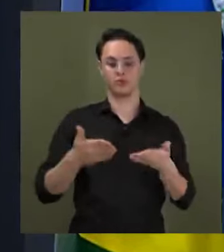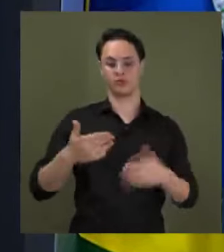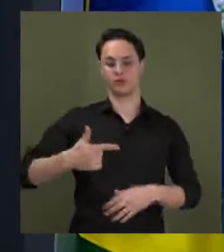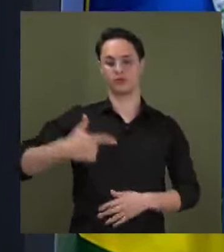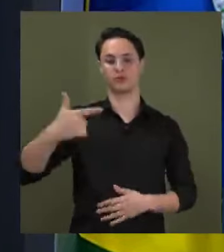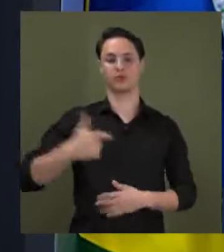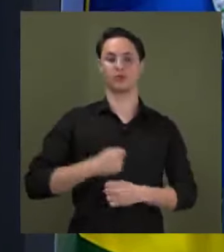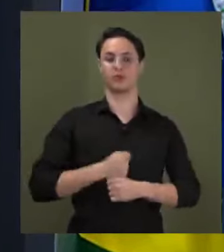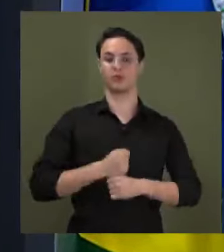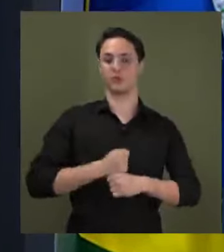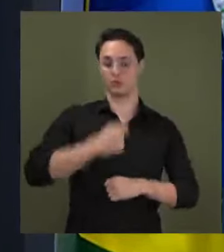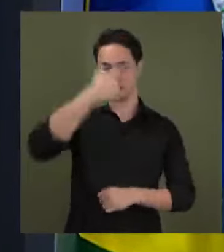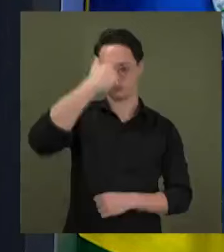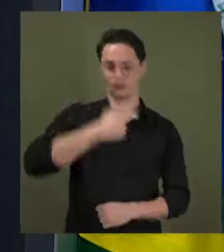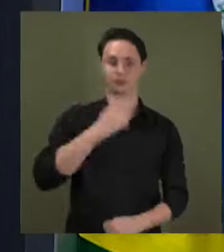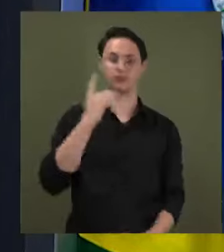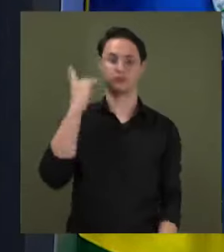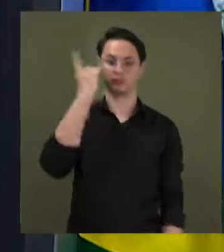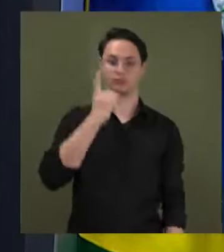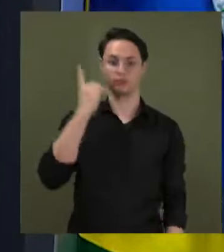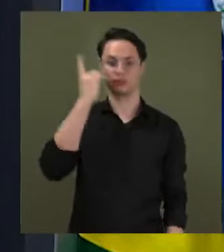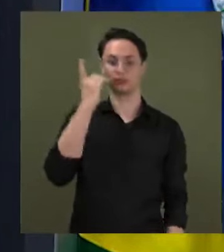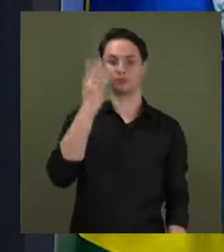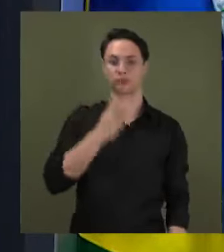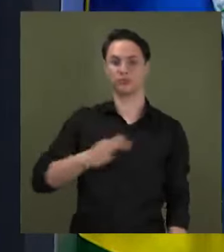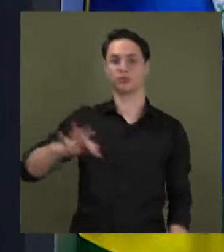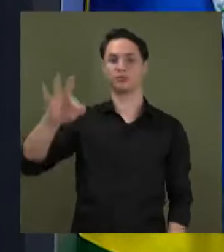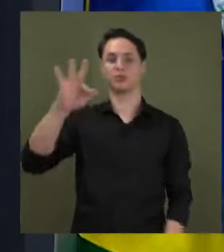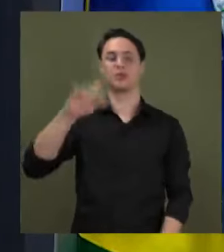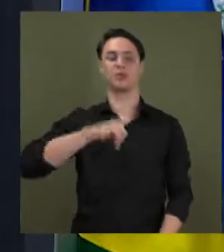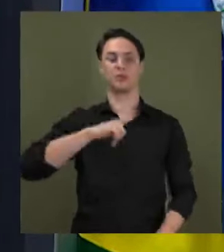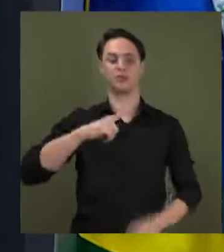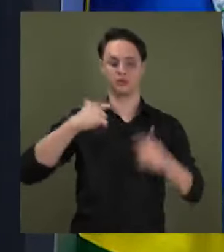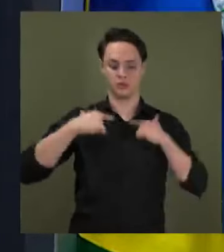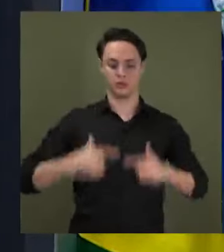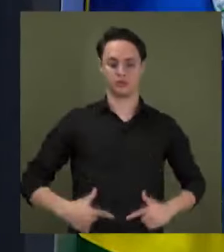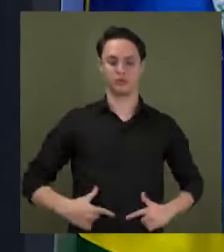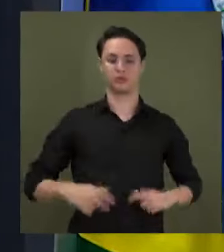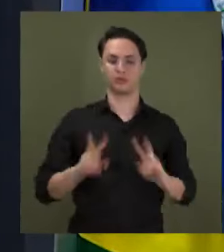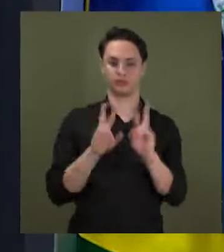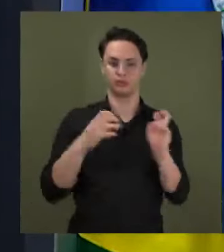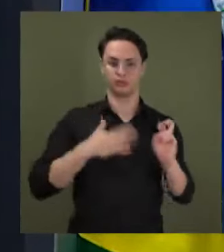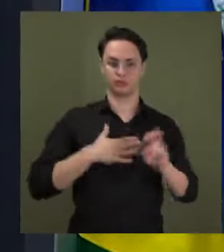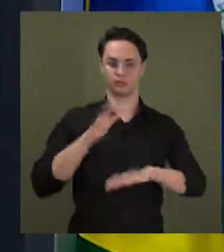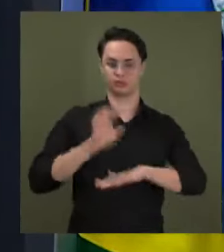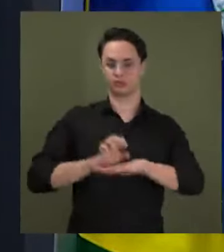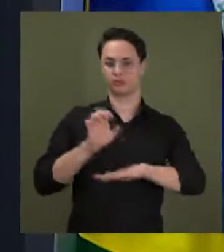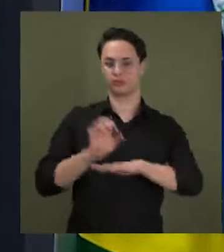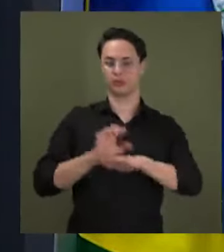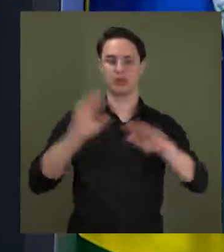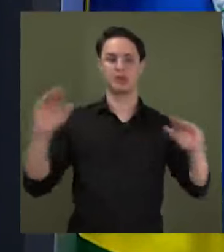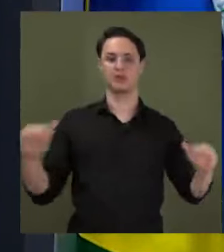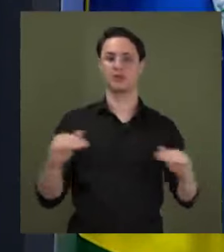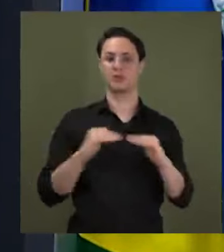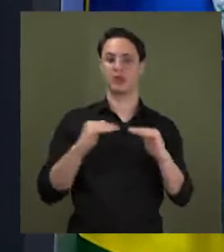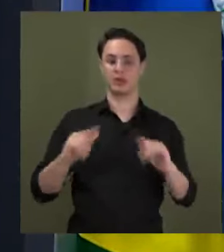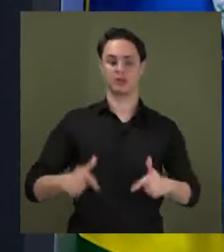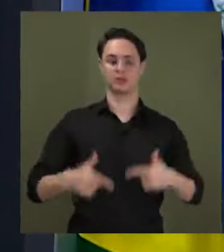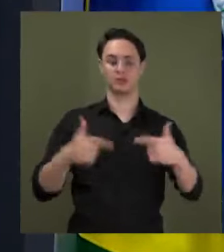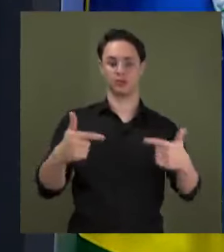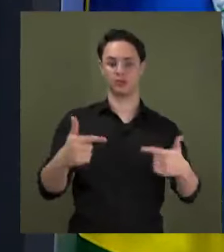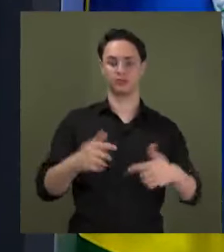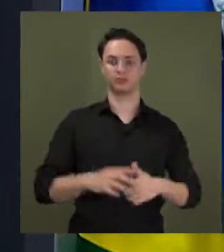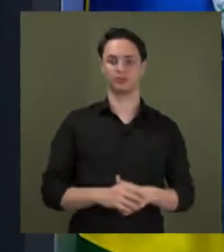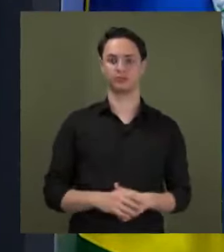fui deputada federal e guardo no meu comportamento em relação ao meu estado a mesma semelhança de ação que eu tinha como deputada federal.